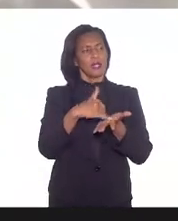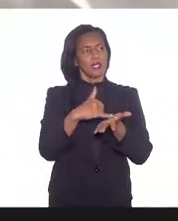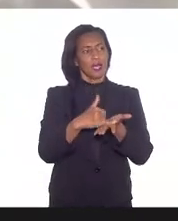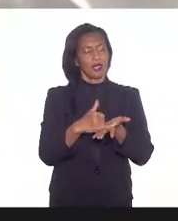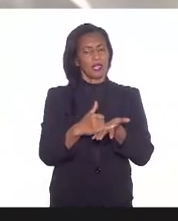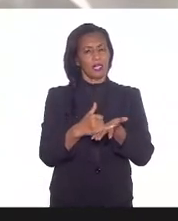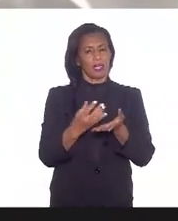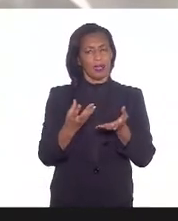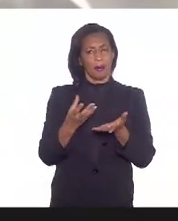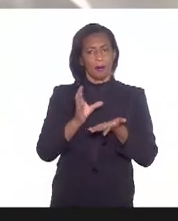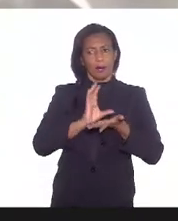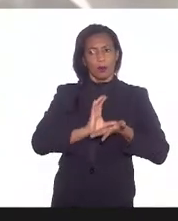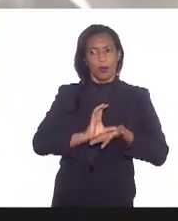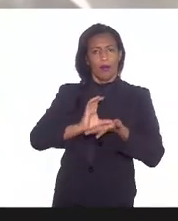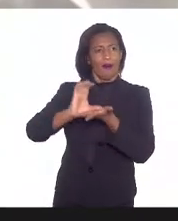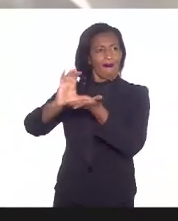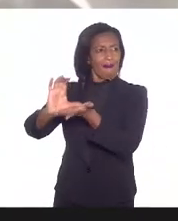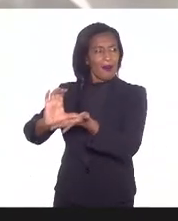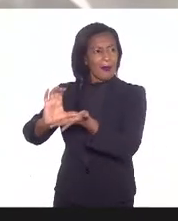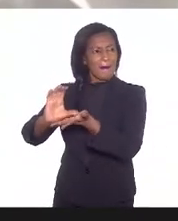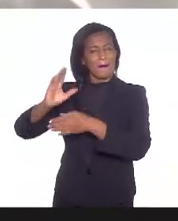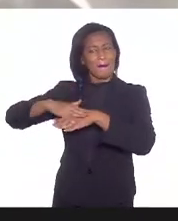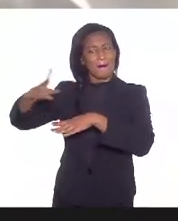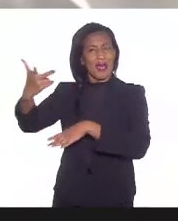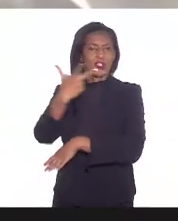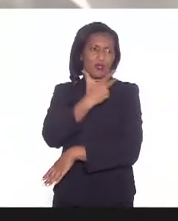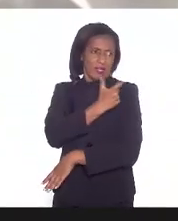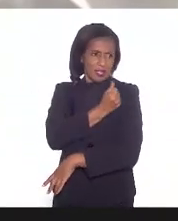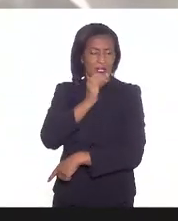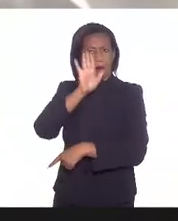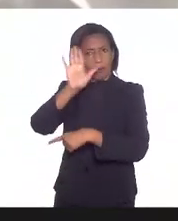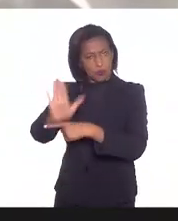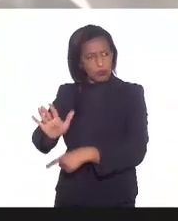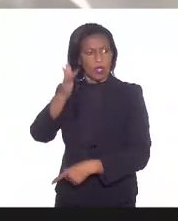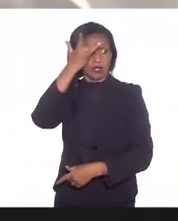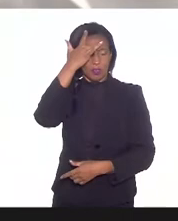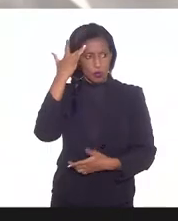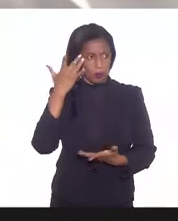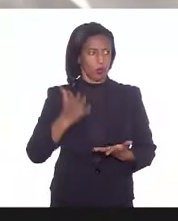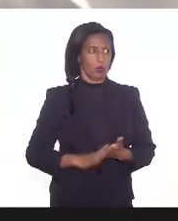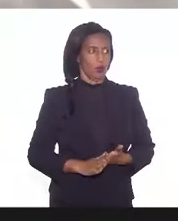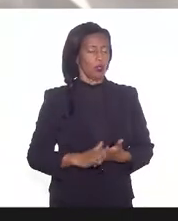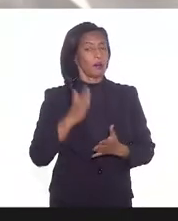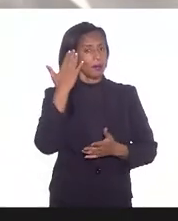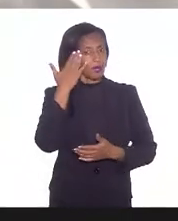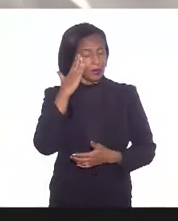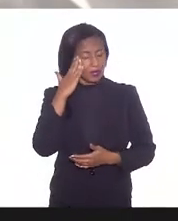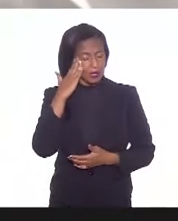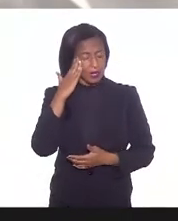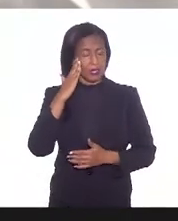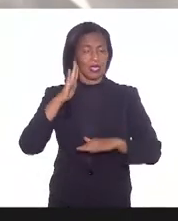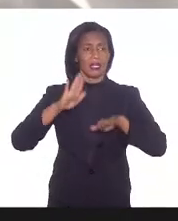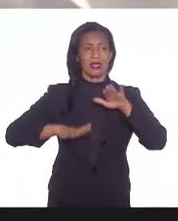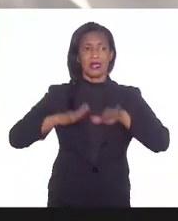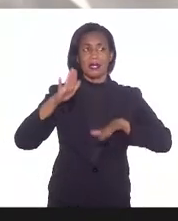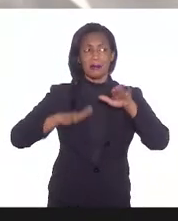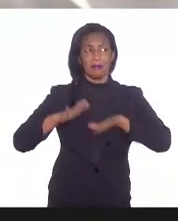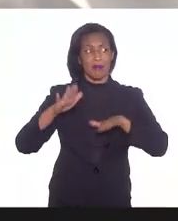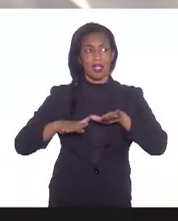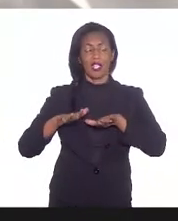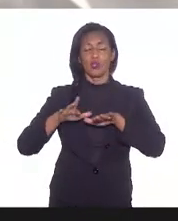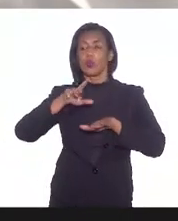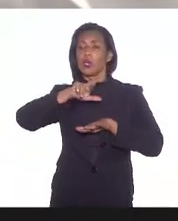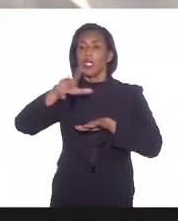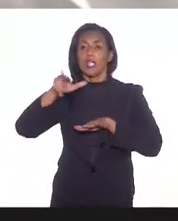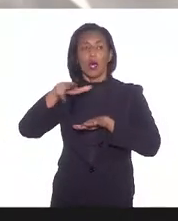uma carga maior de vacinas para contemplar essas pessoas para entender que, mesmo que não fossem daquela